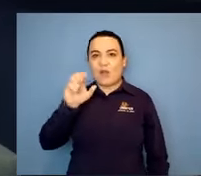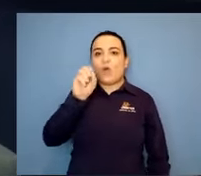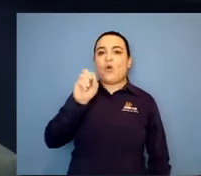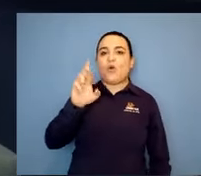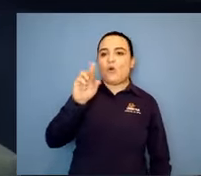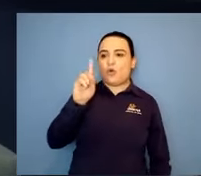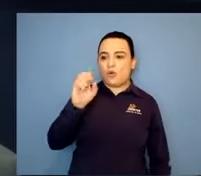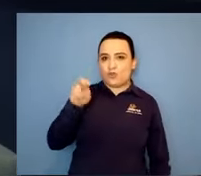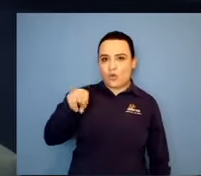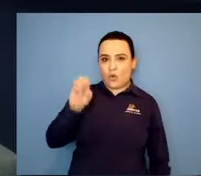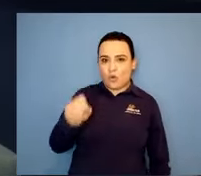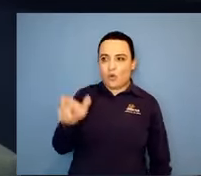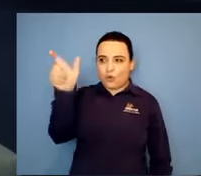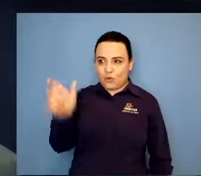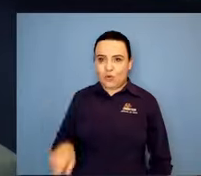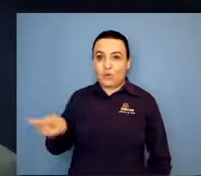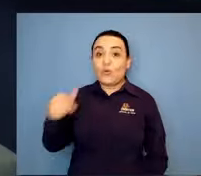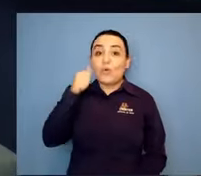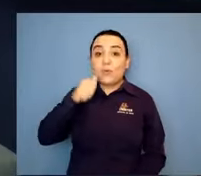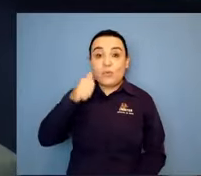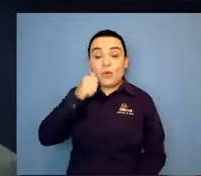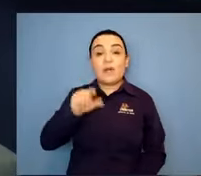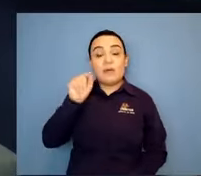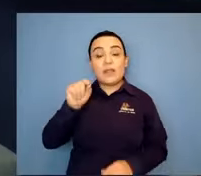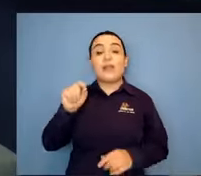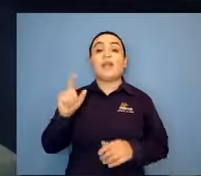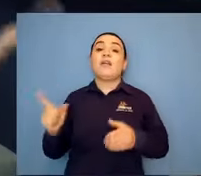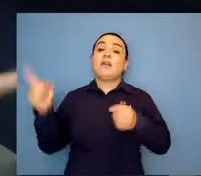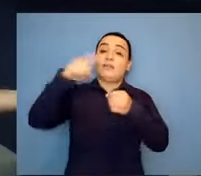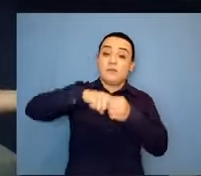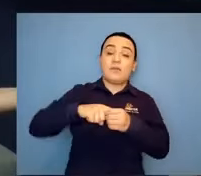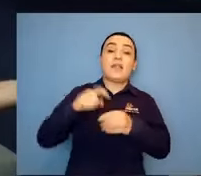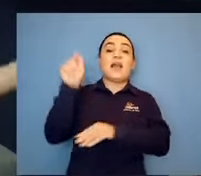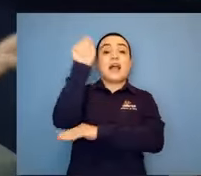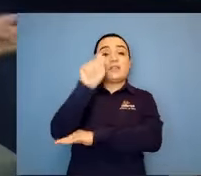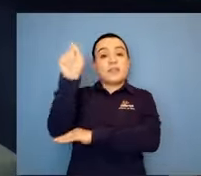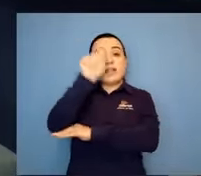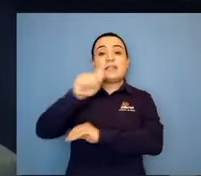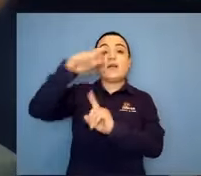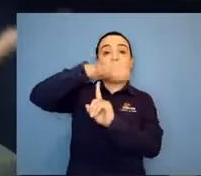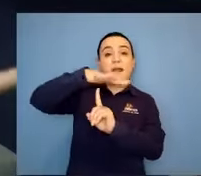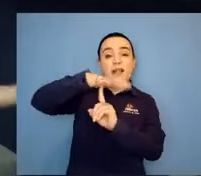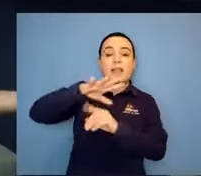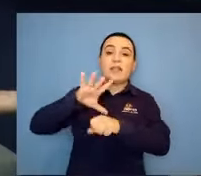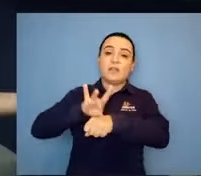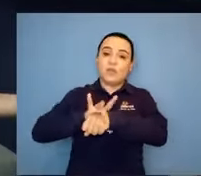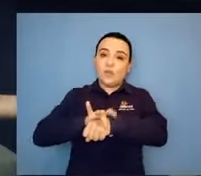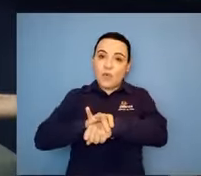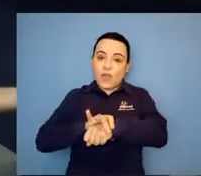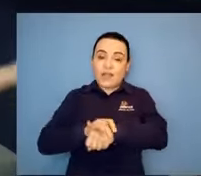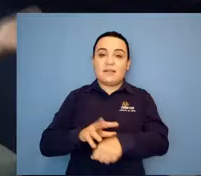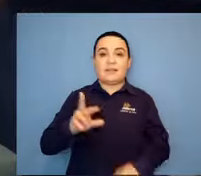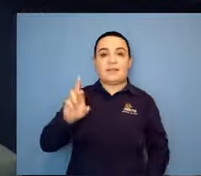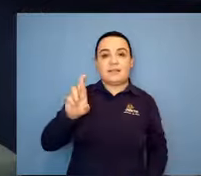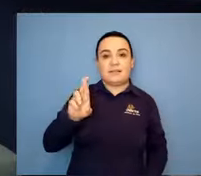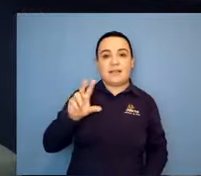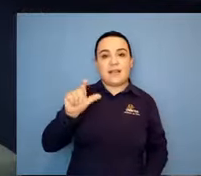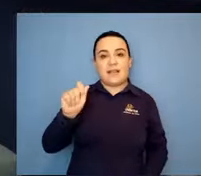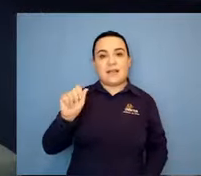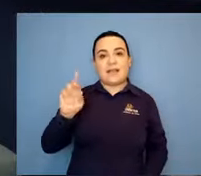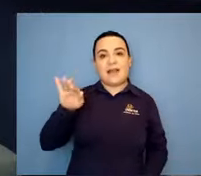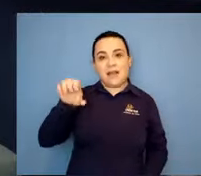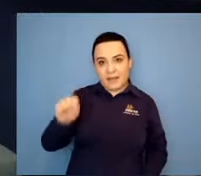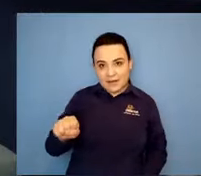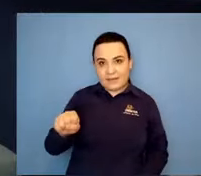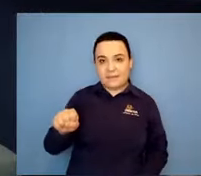Paranaense de Síndromes e Doenças Raras, né? Então, a Shirley trabalhava com a deputada, recebeu outra oportunidade. E as duas